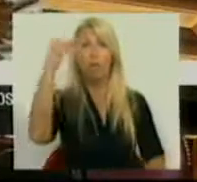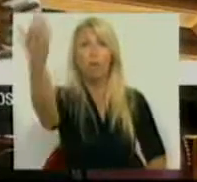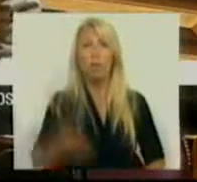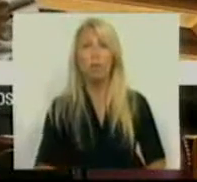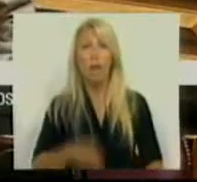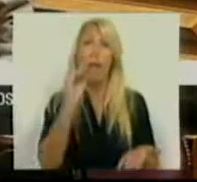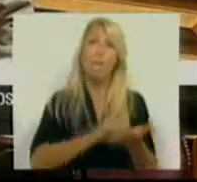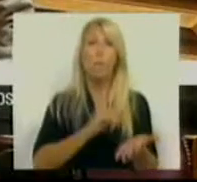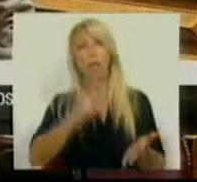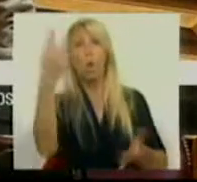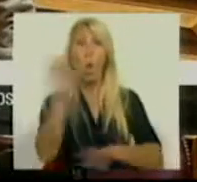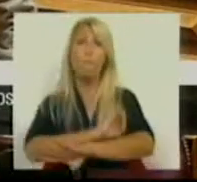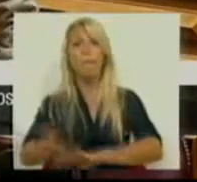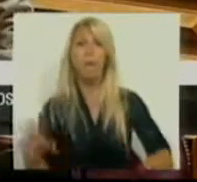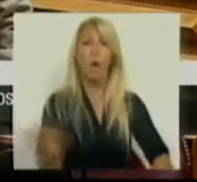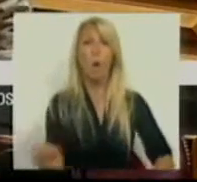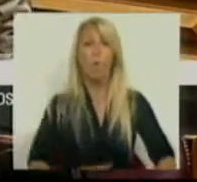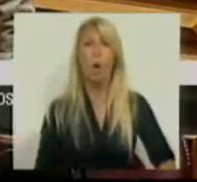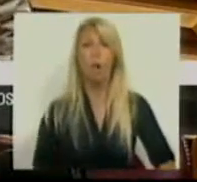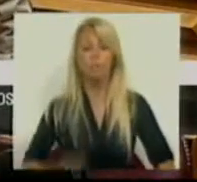A obrigação dos políticos